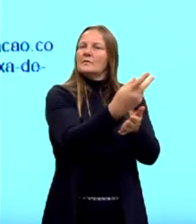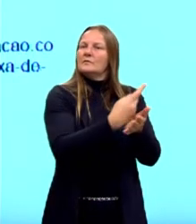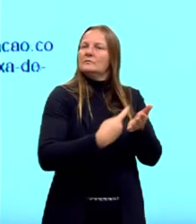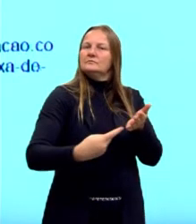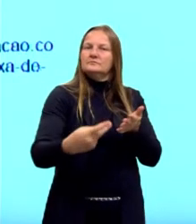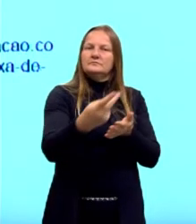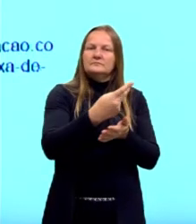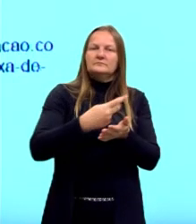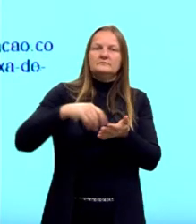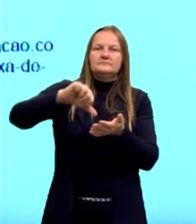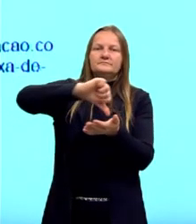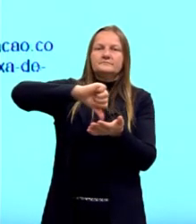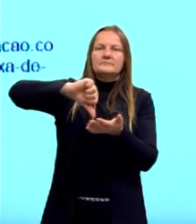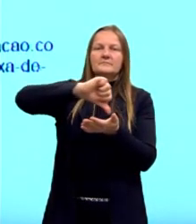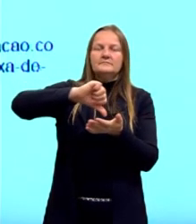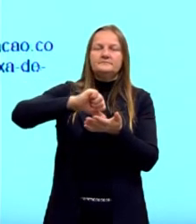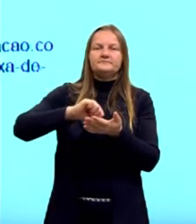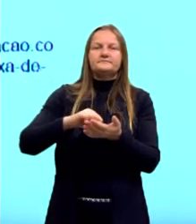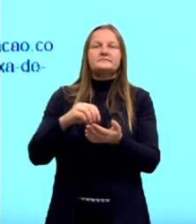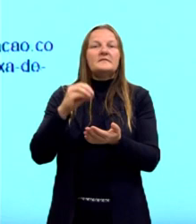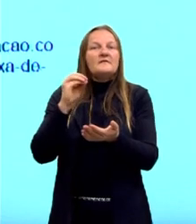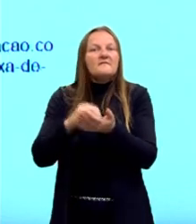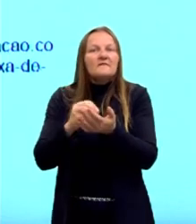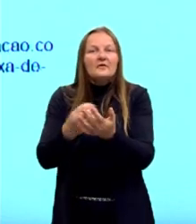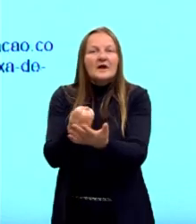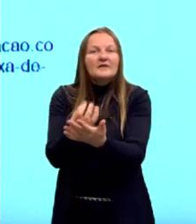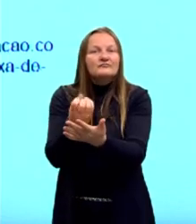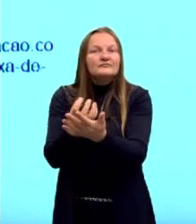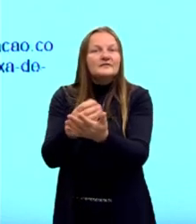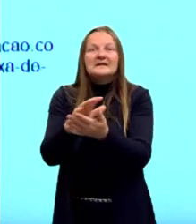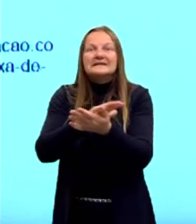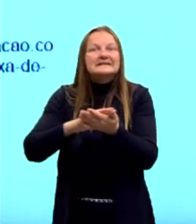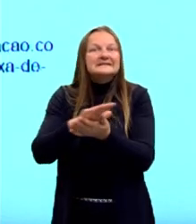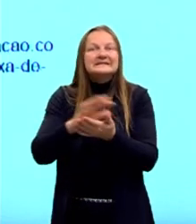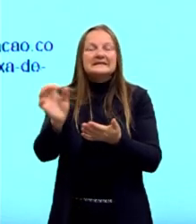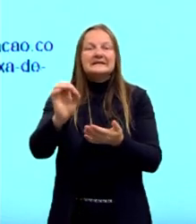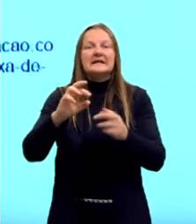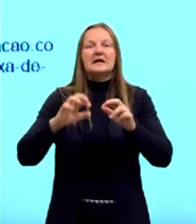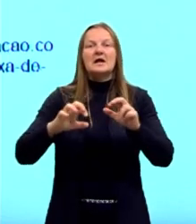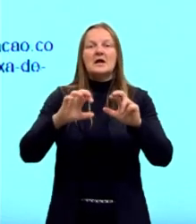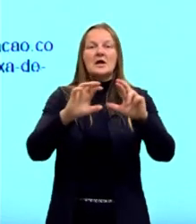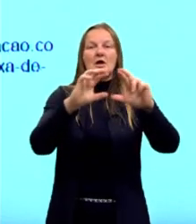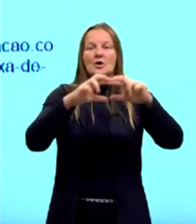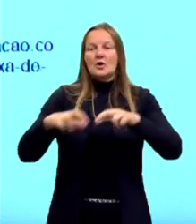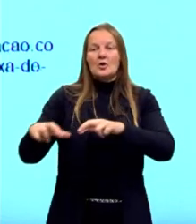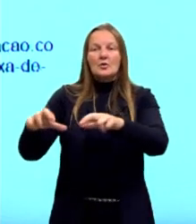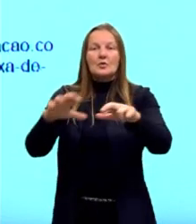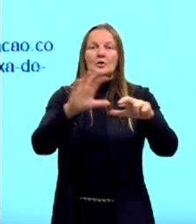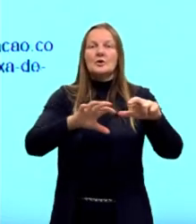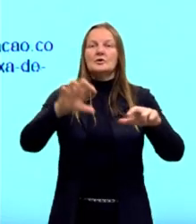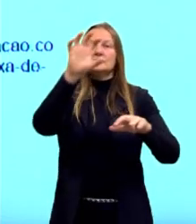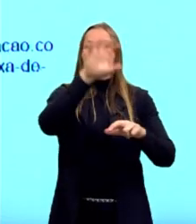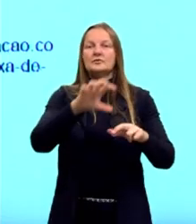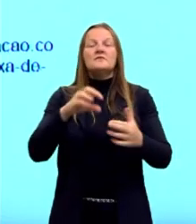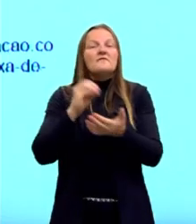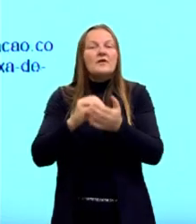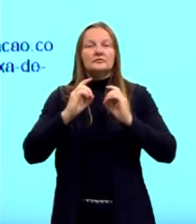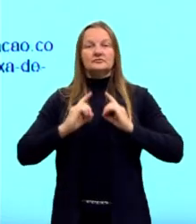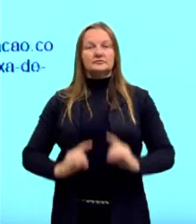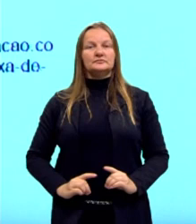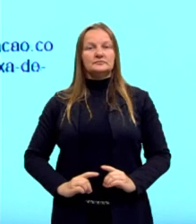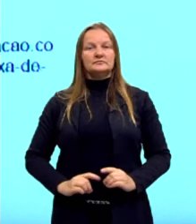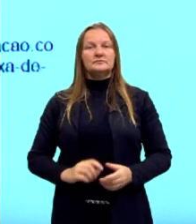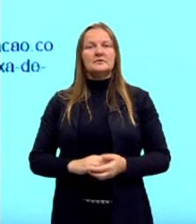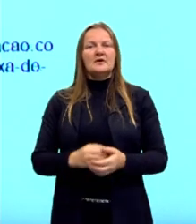sobre a taxa do alfabetismo no Brasil e as regiões, que não é viver dignamente um pessoal analfabeto.